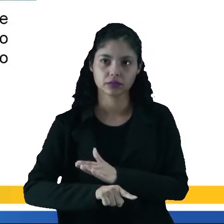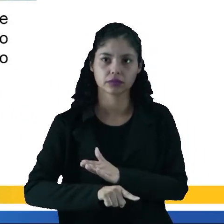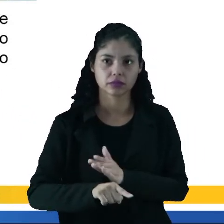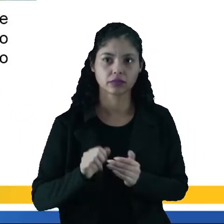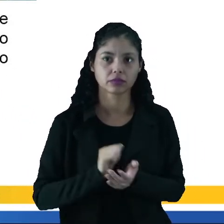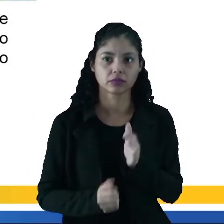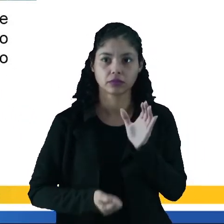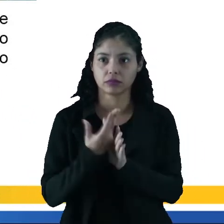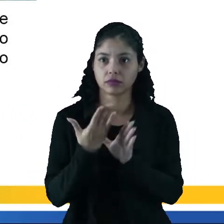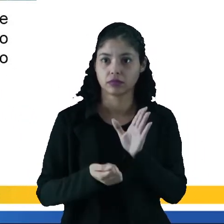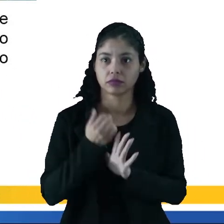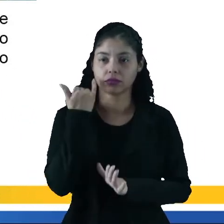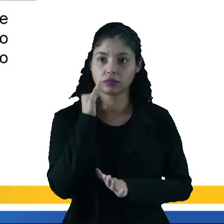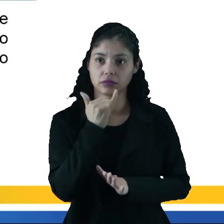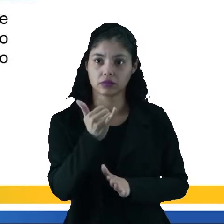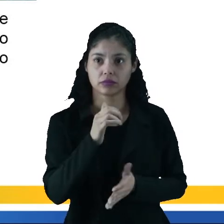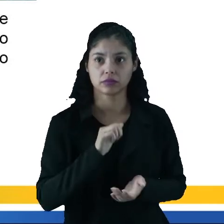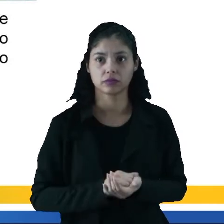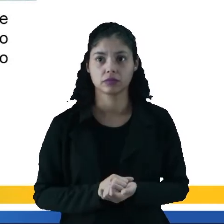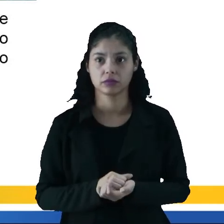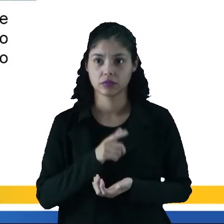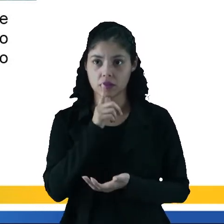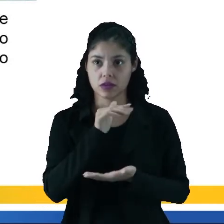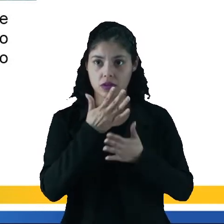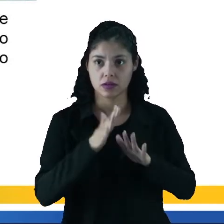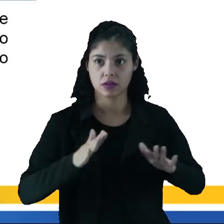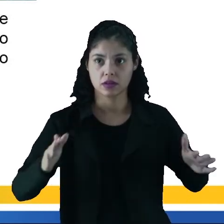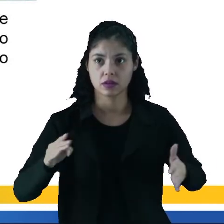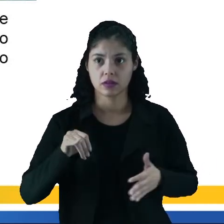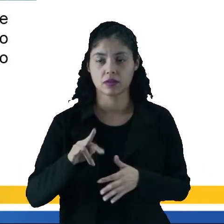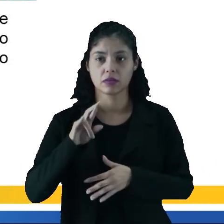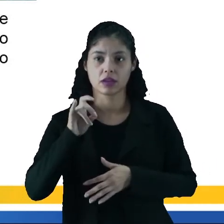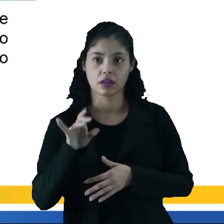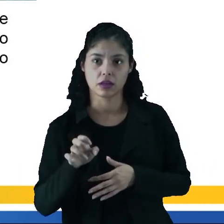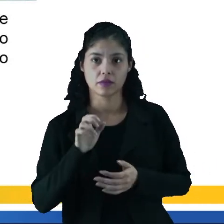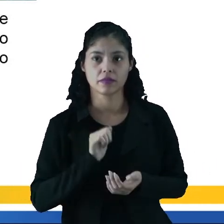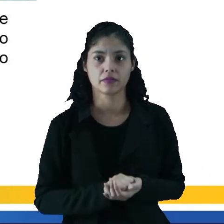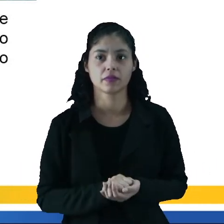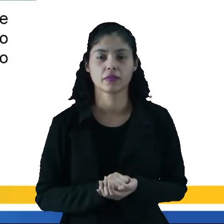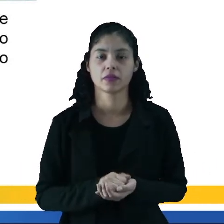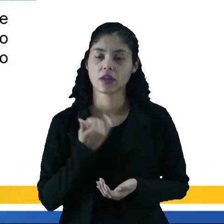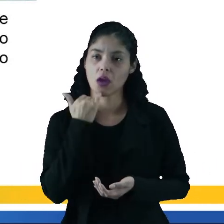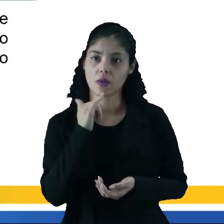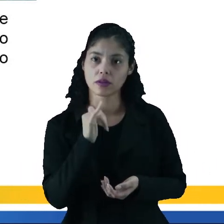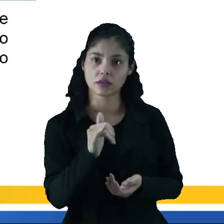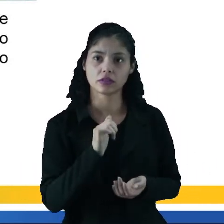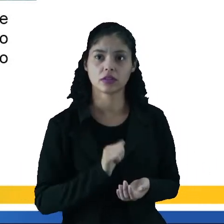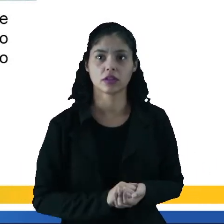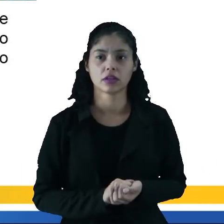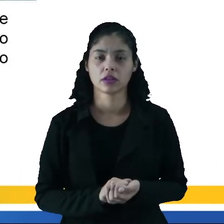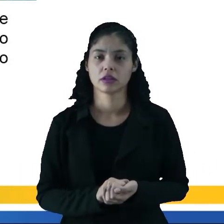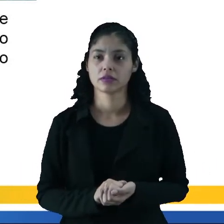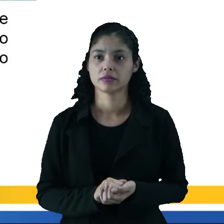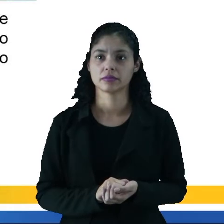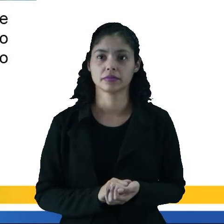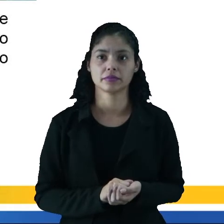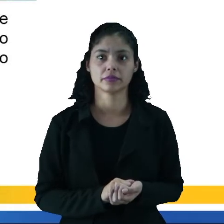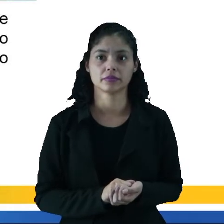na geração de energia marémotriz. Então, é uma energia que o